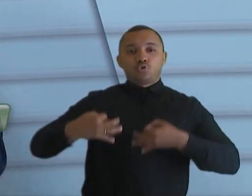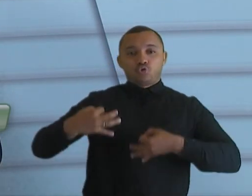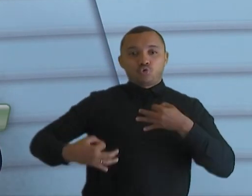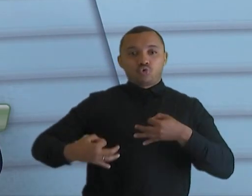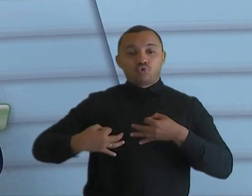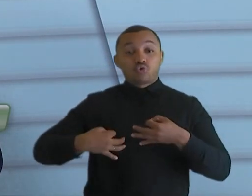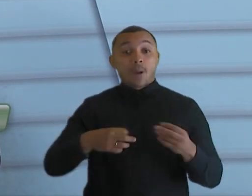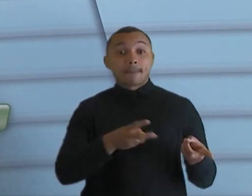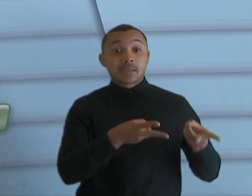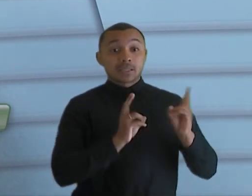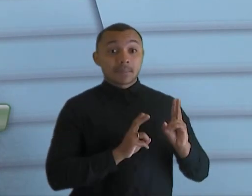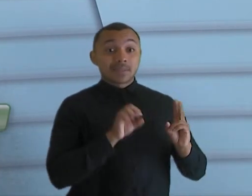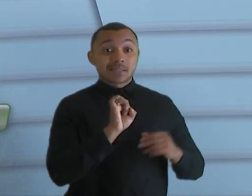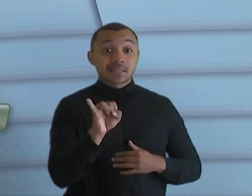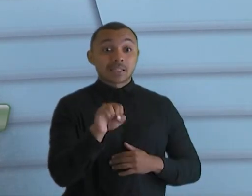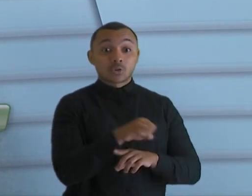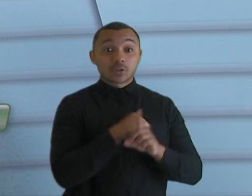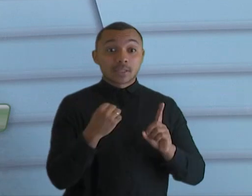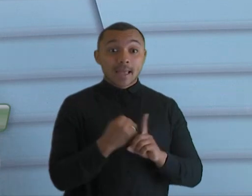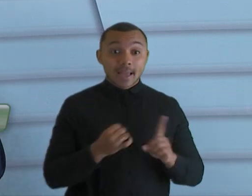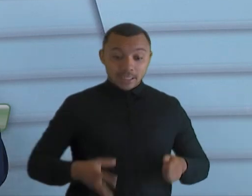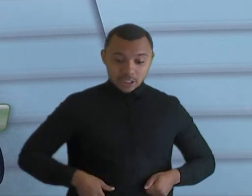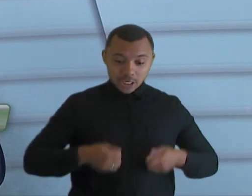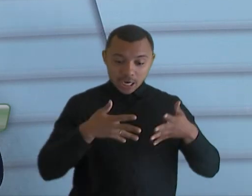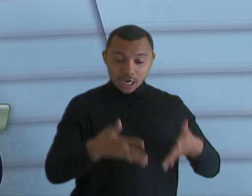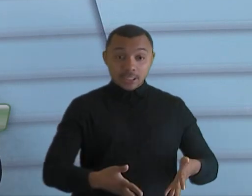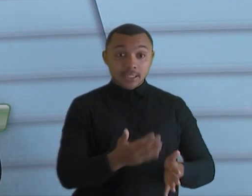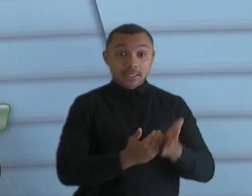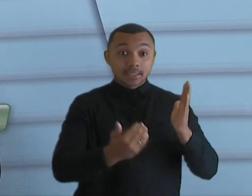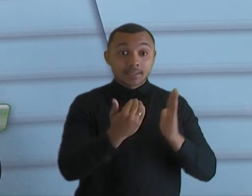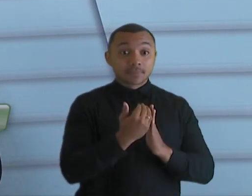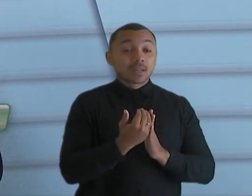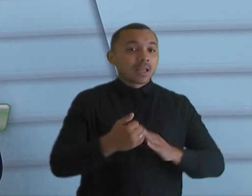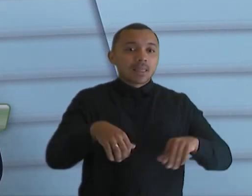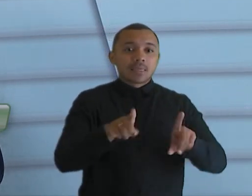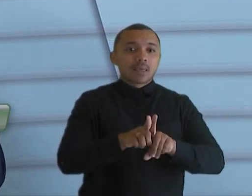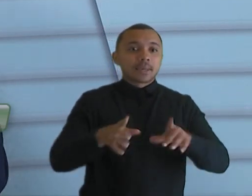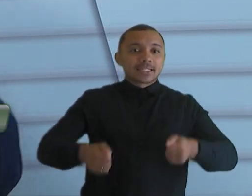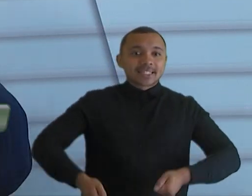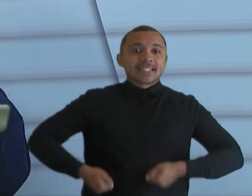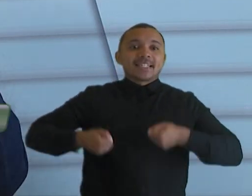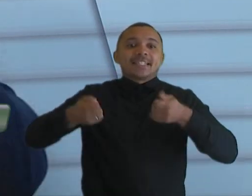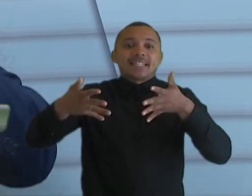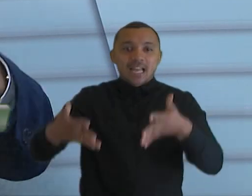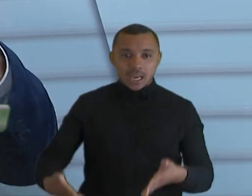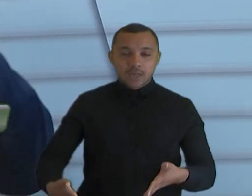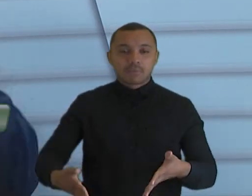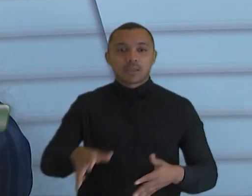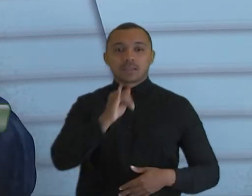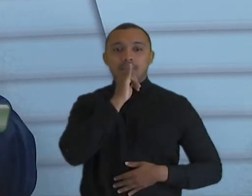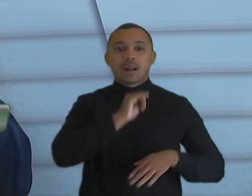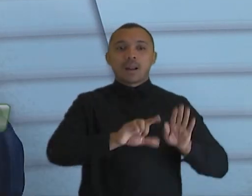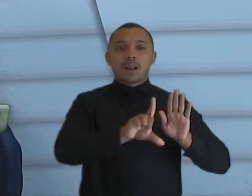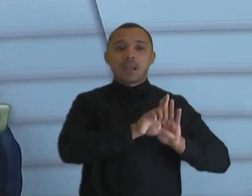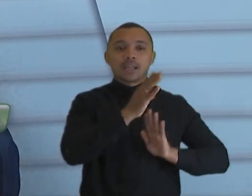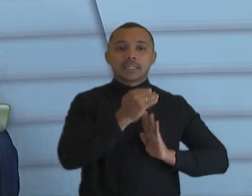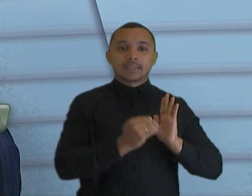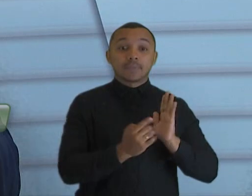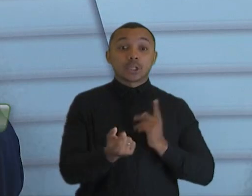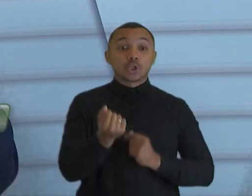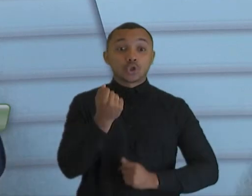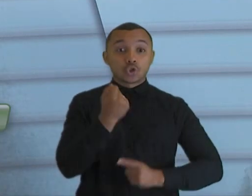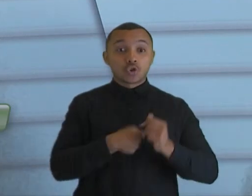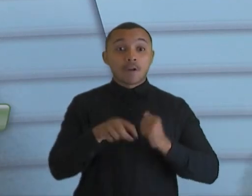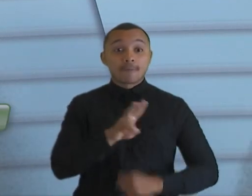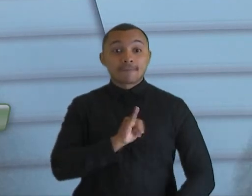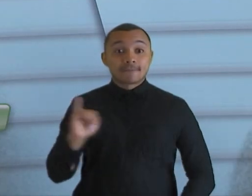com o gasto público, se aquele gasto for equivocado. Mas o não gasto também, de acordo com o que foi previsto, você tem uma lei orçamentária que prevê que recursos